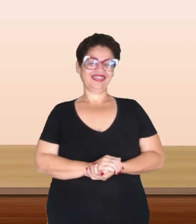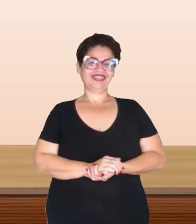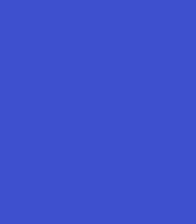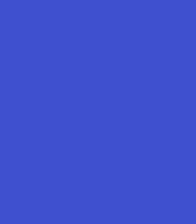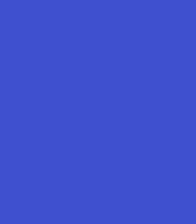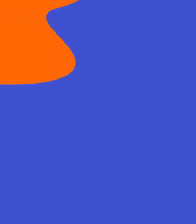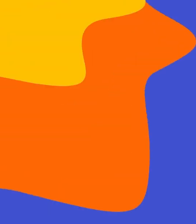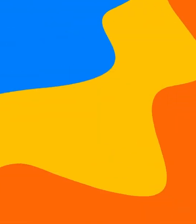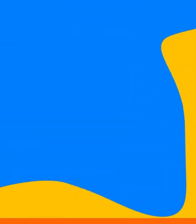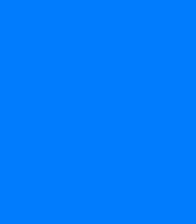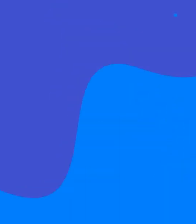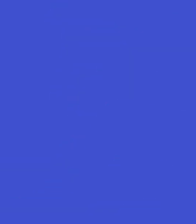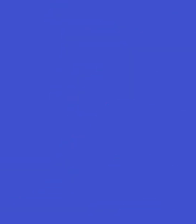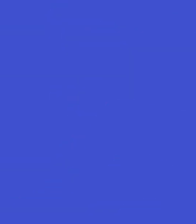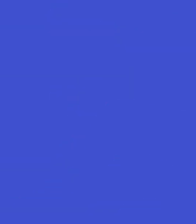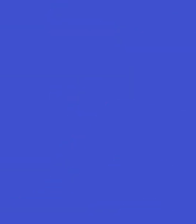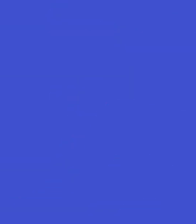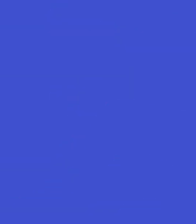a vinheta.